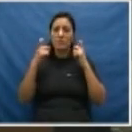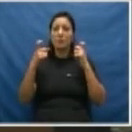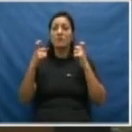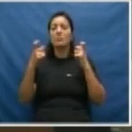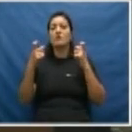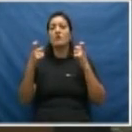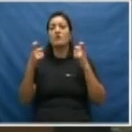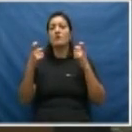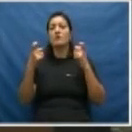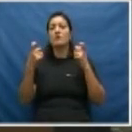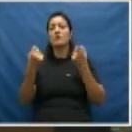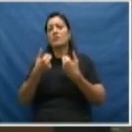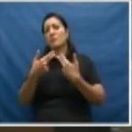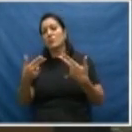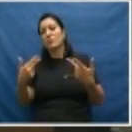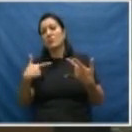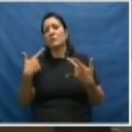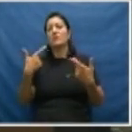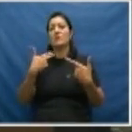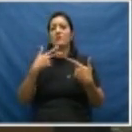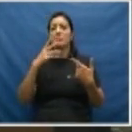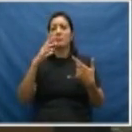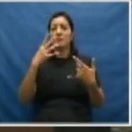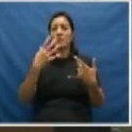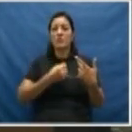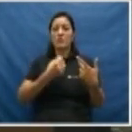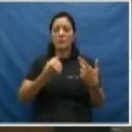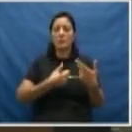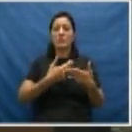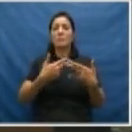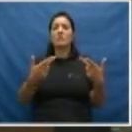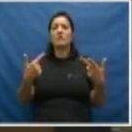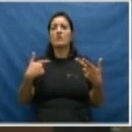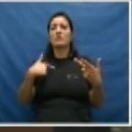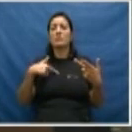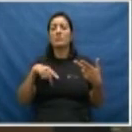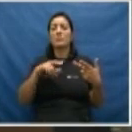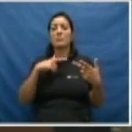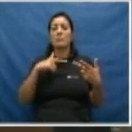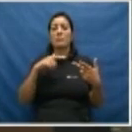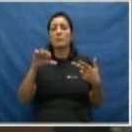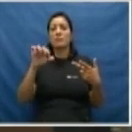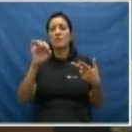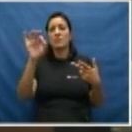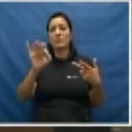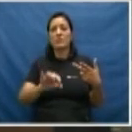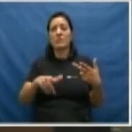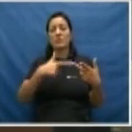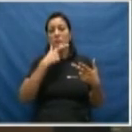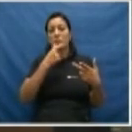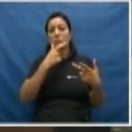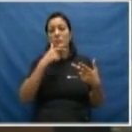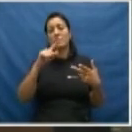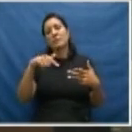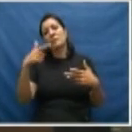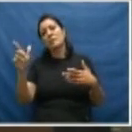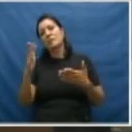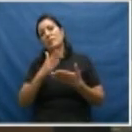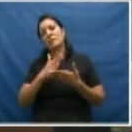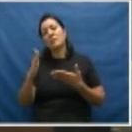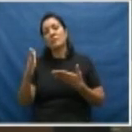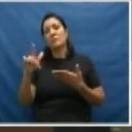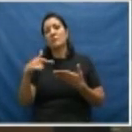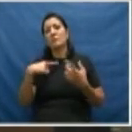trânsito, armas de fogo, armas brancas, desentendimentos. 90% são homens. E a outra parcela